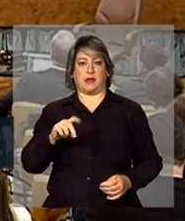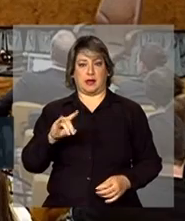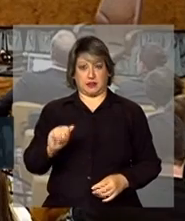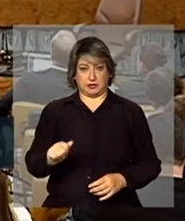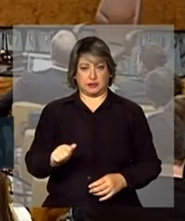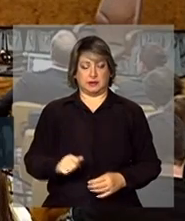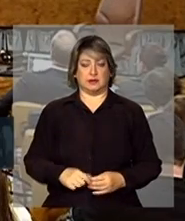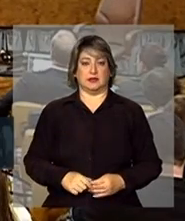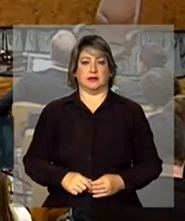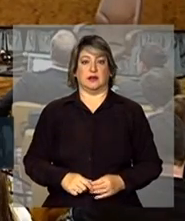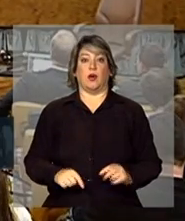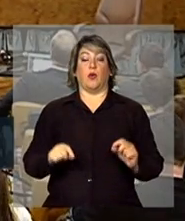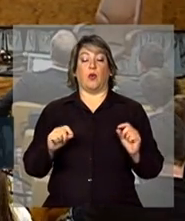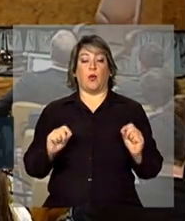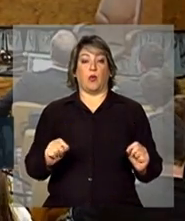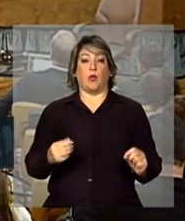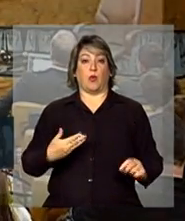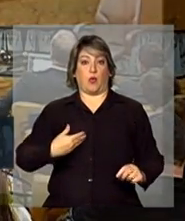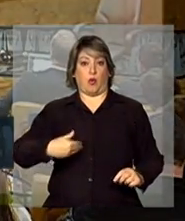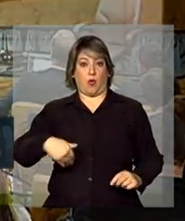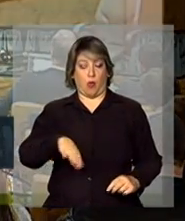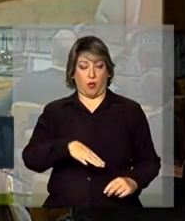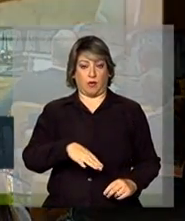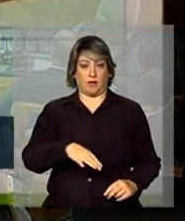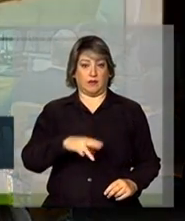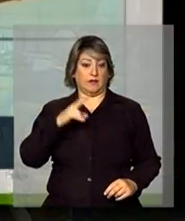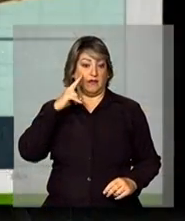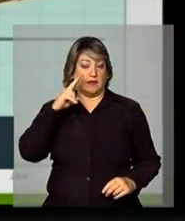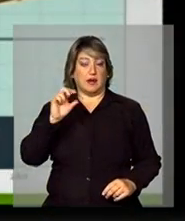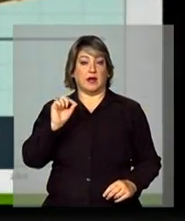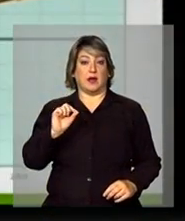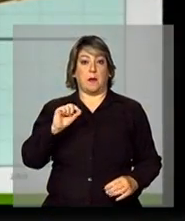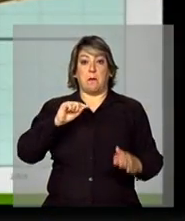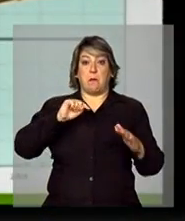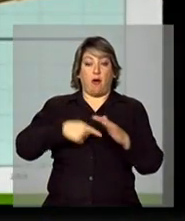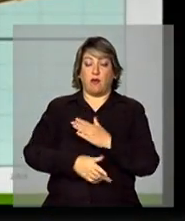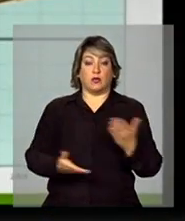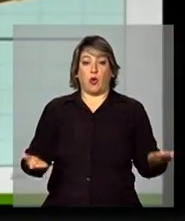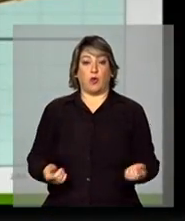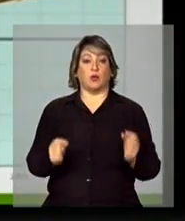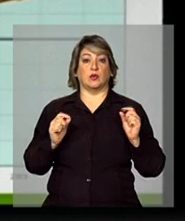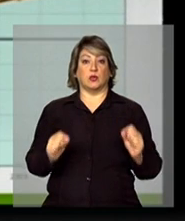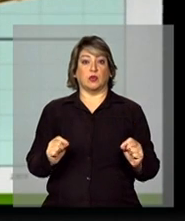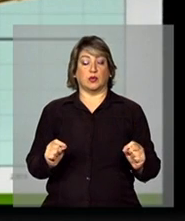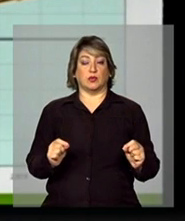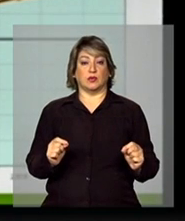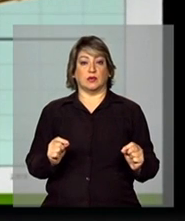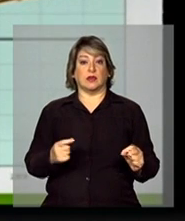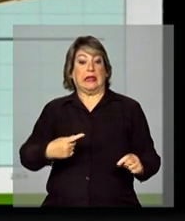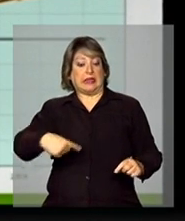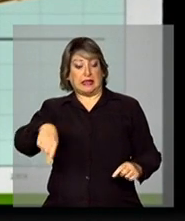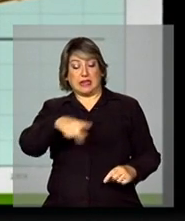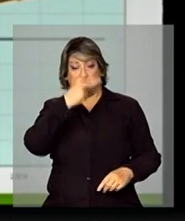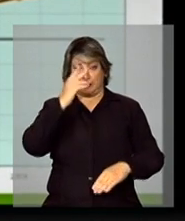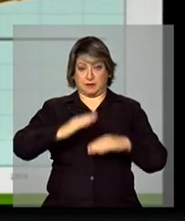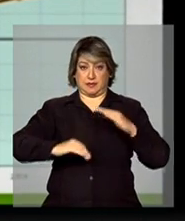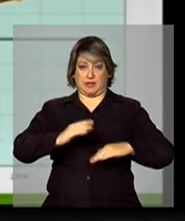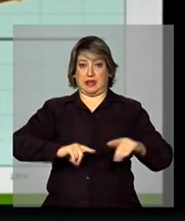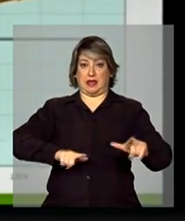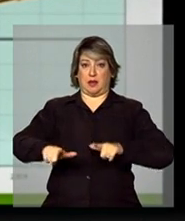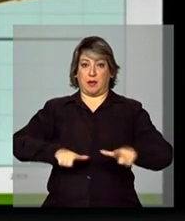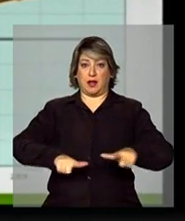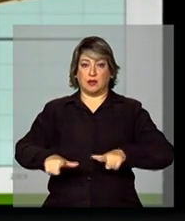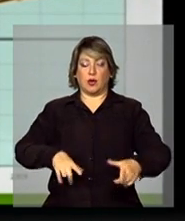E o que nós vamos, na verdade, olhar em profundidade hoje é um segmento desses trabalhadores, que são os